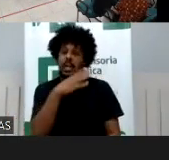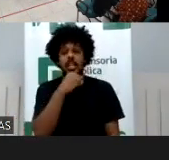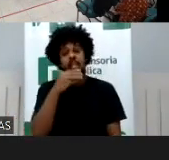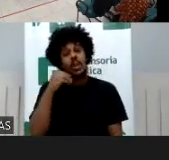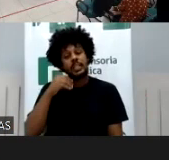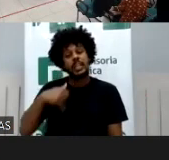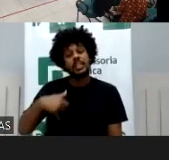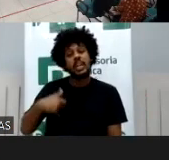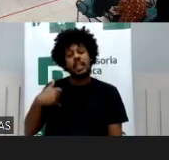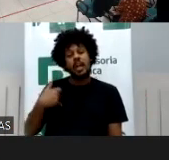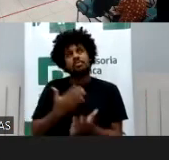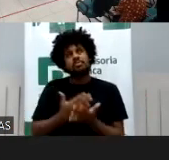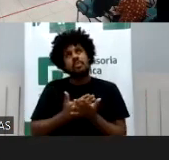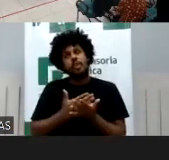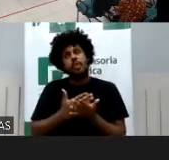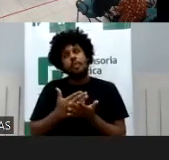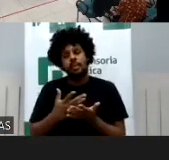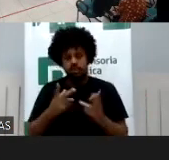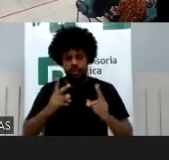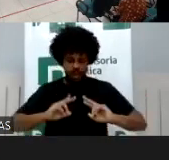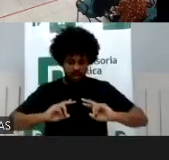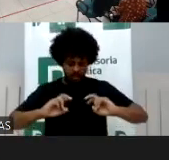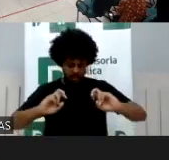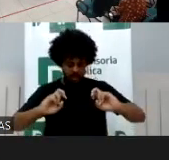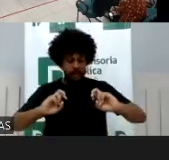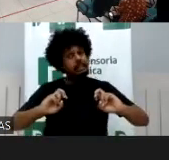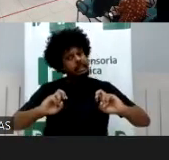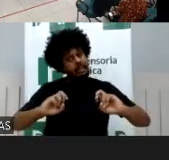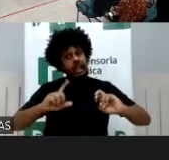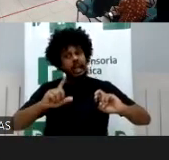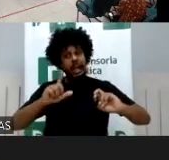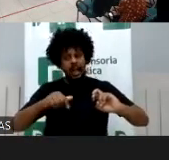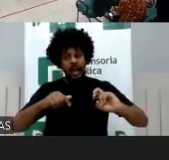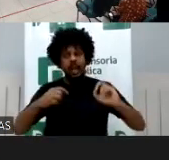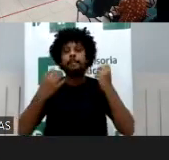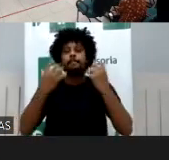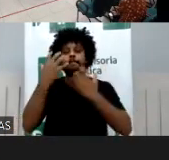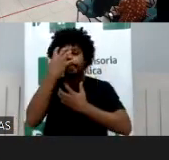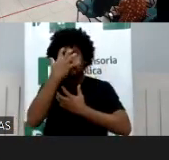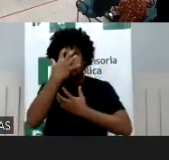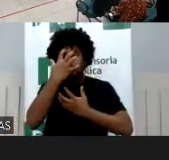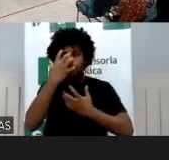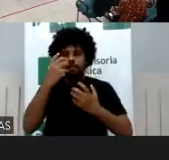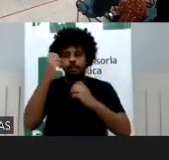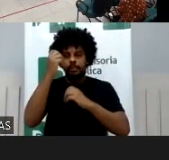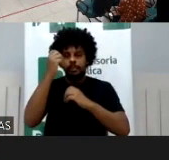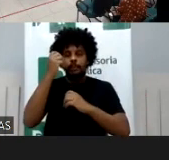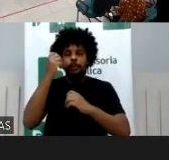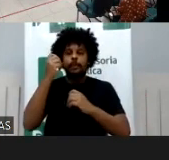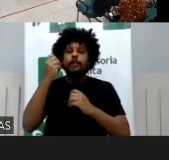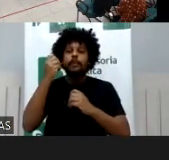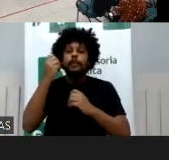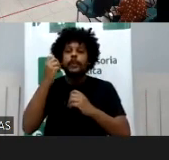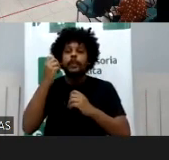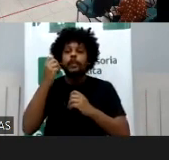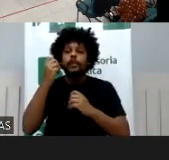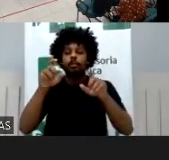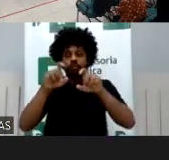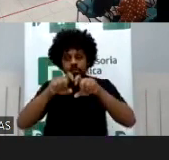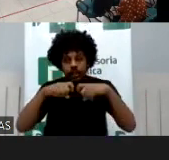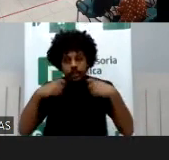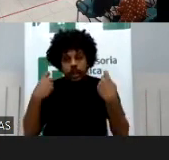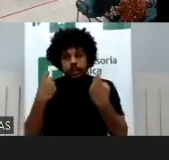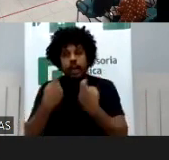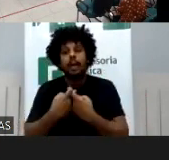idade, que começam a notar orientações sexuais ou identidades de gênero divergentes da heterosseis